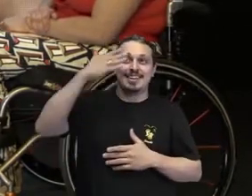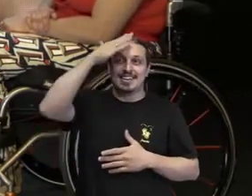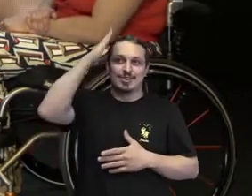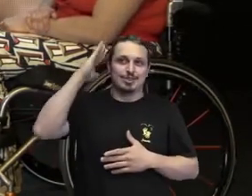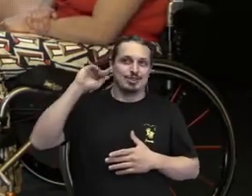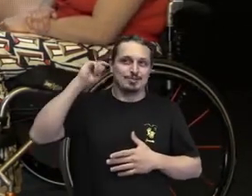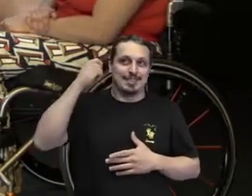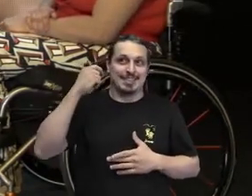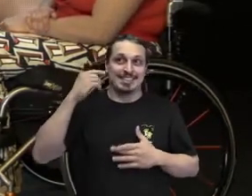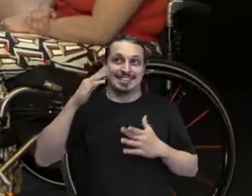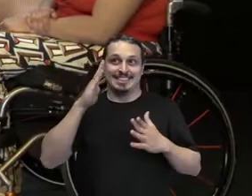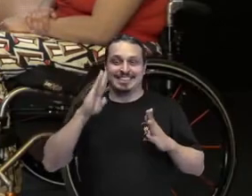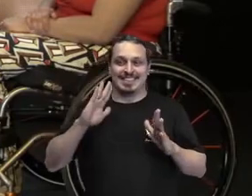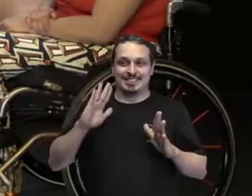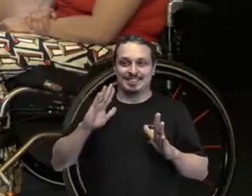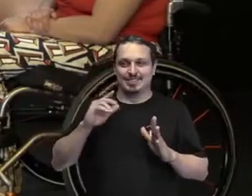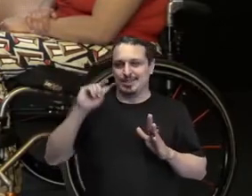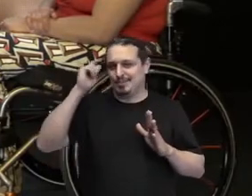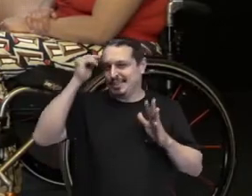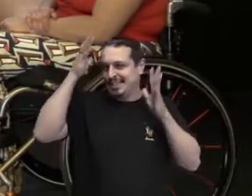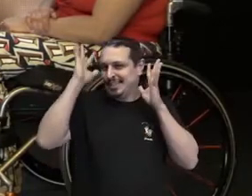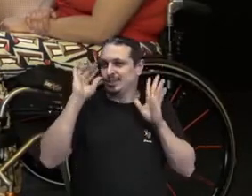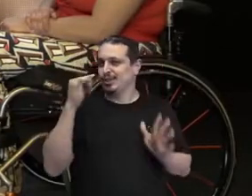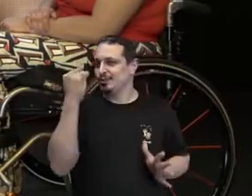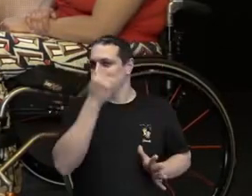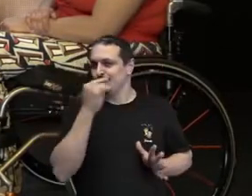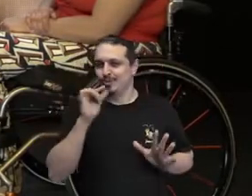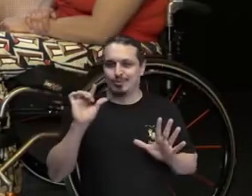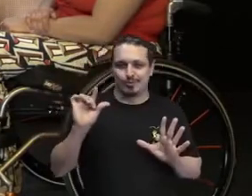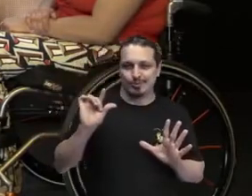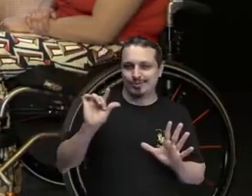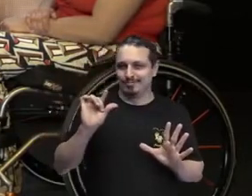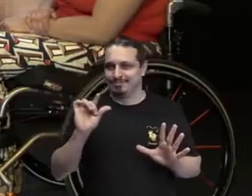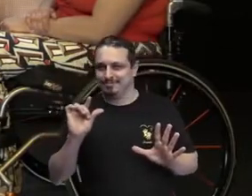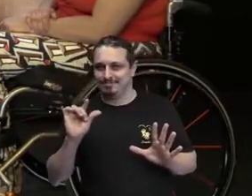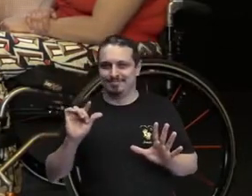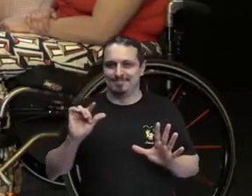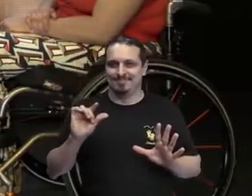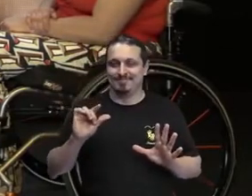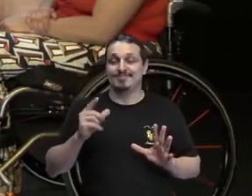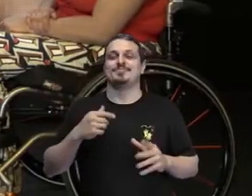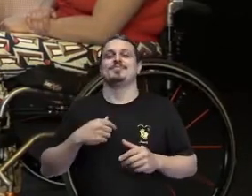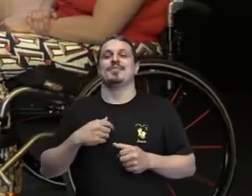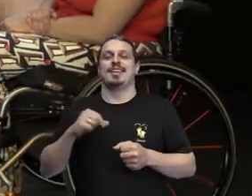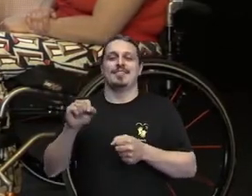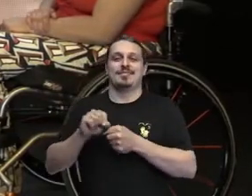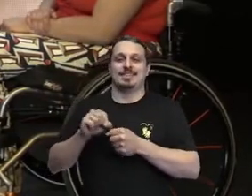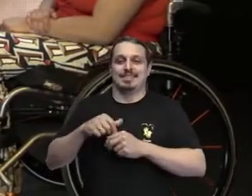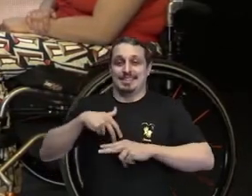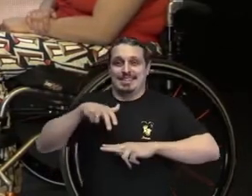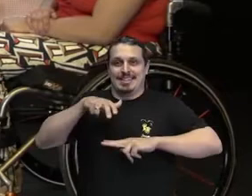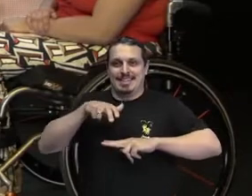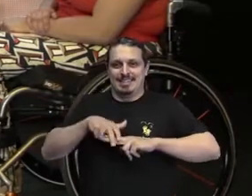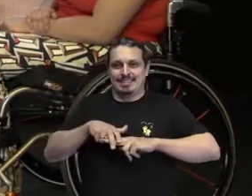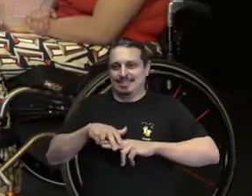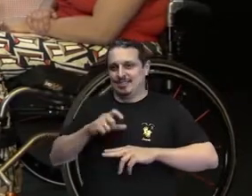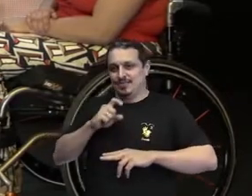maquiada também, igual a Mariana. E estou sentada numa poltrona verde e claro.